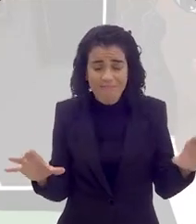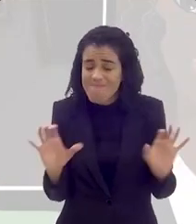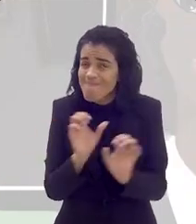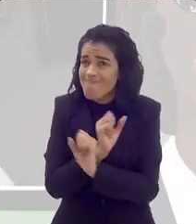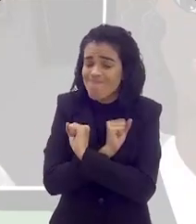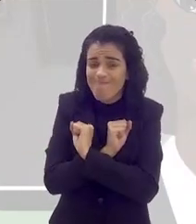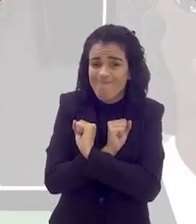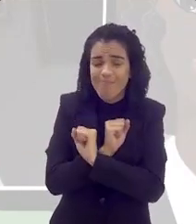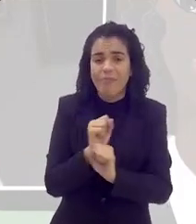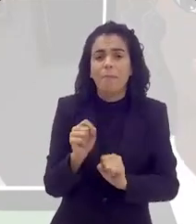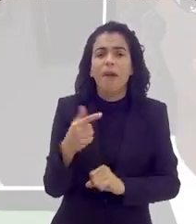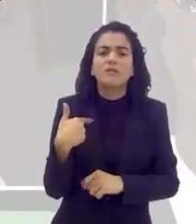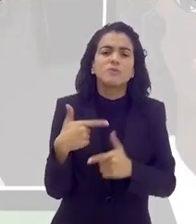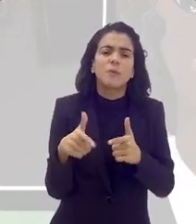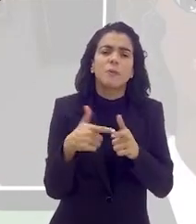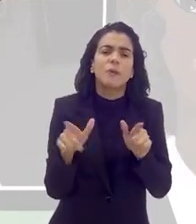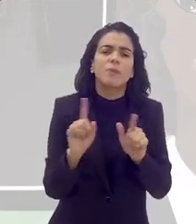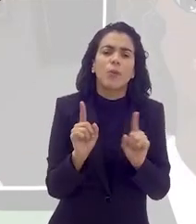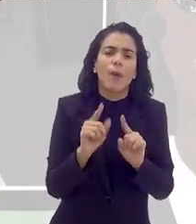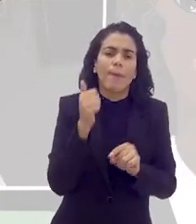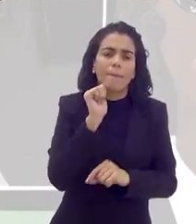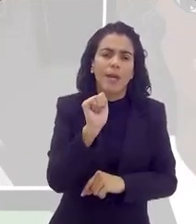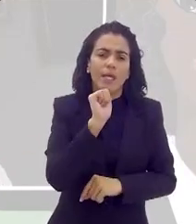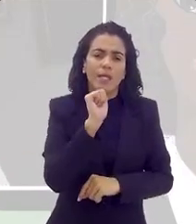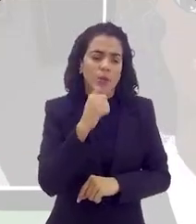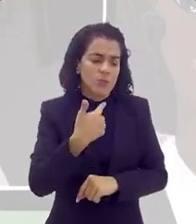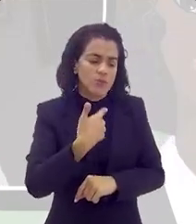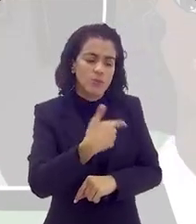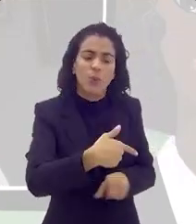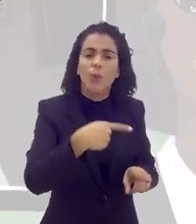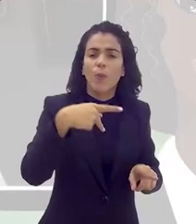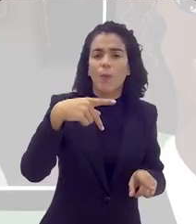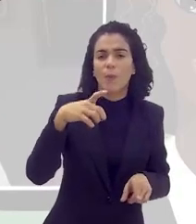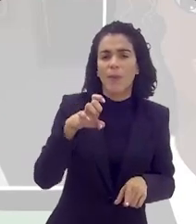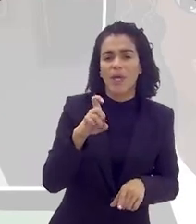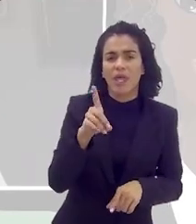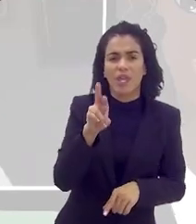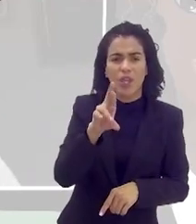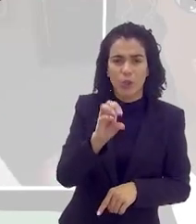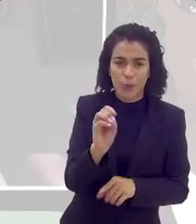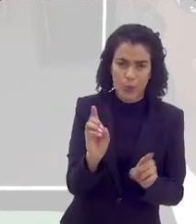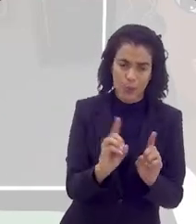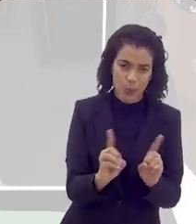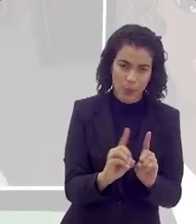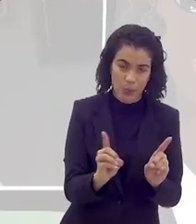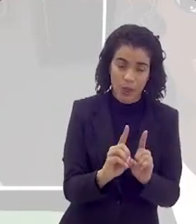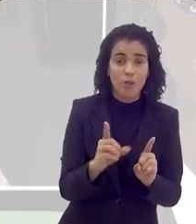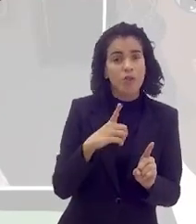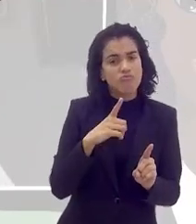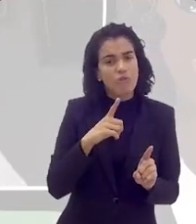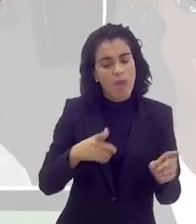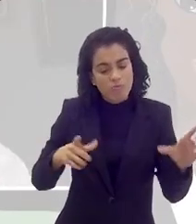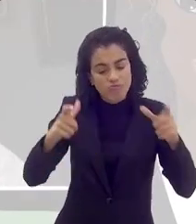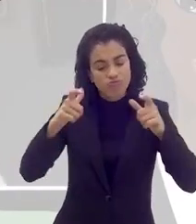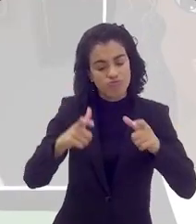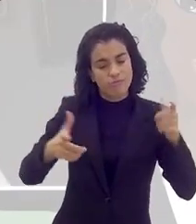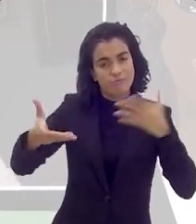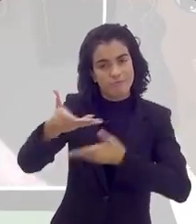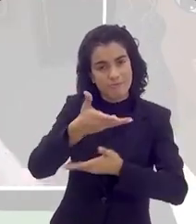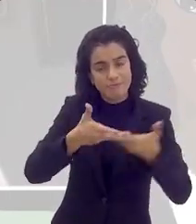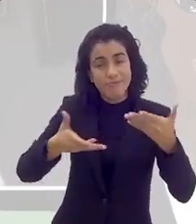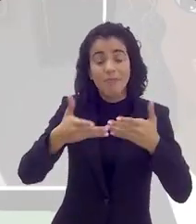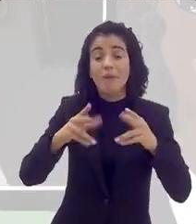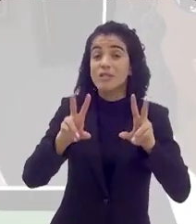mas, assim, a minha questão maior não é como madrasta do meu enteado, do Pedro, a gente, né, tem um ambiente